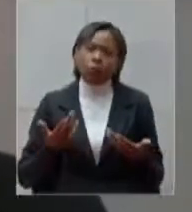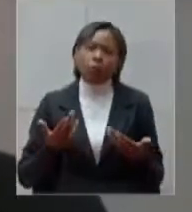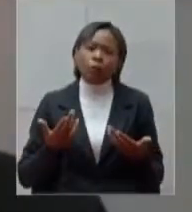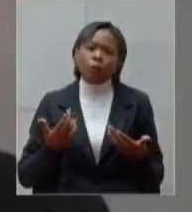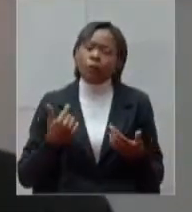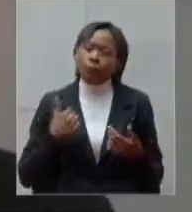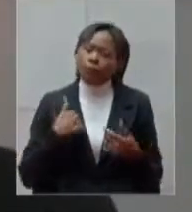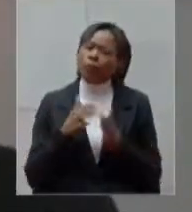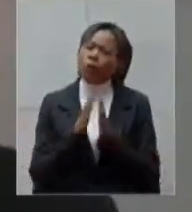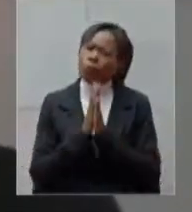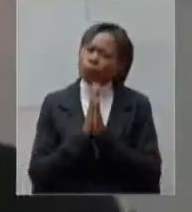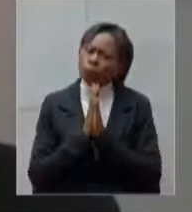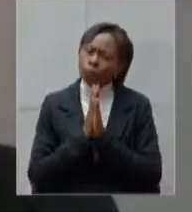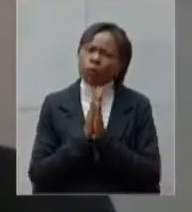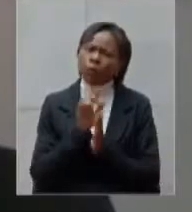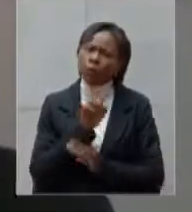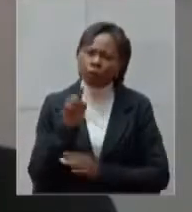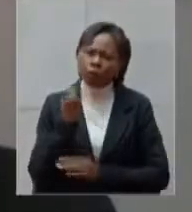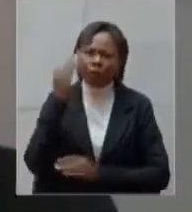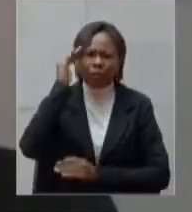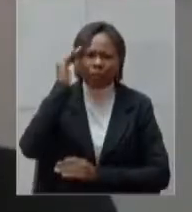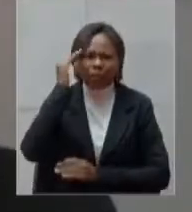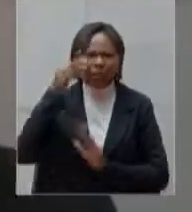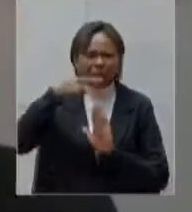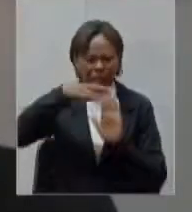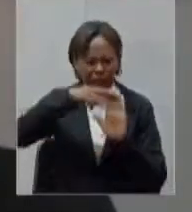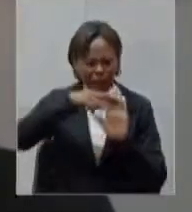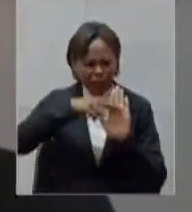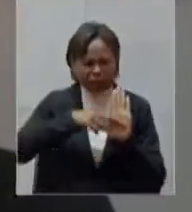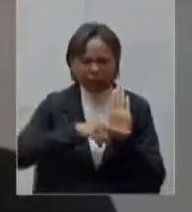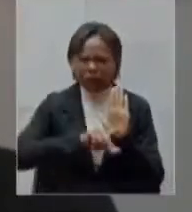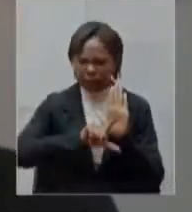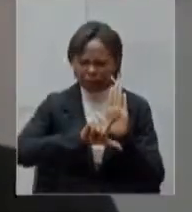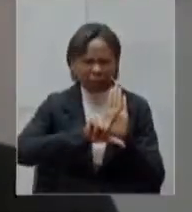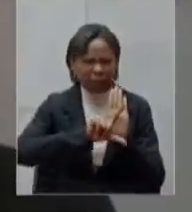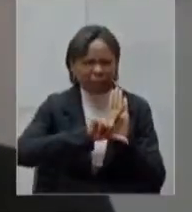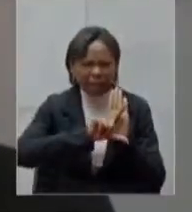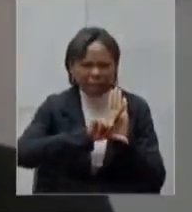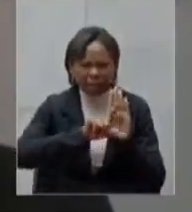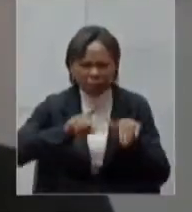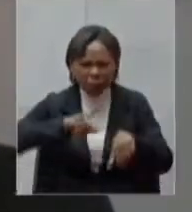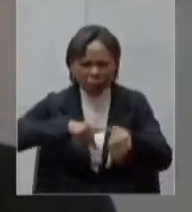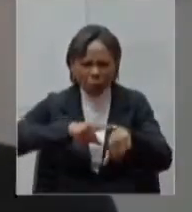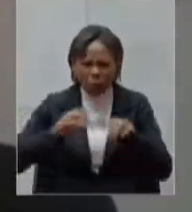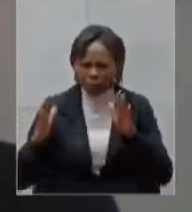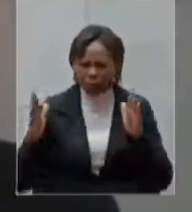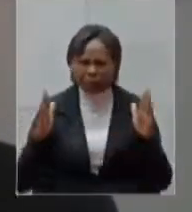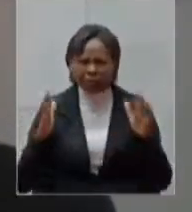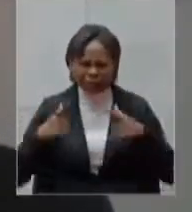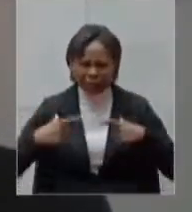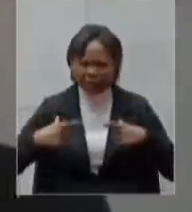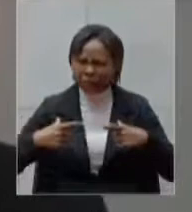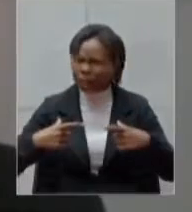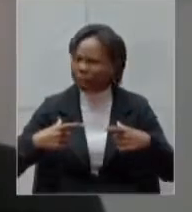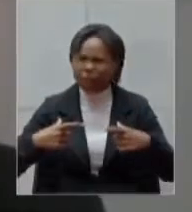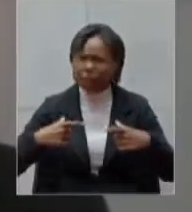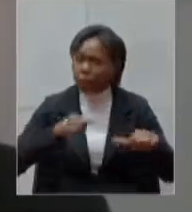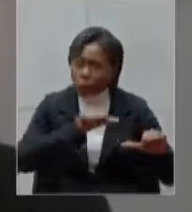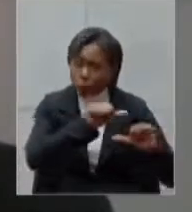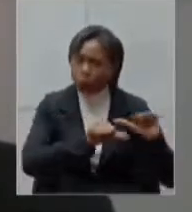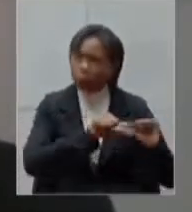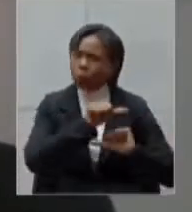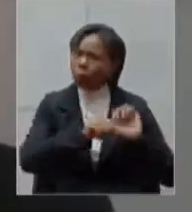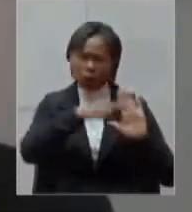compreensão as regras as leis na guerra elas mudam e se a gente não tiver essa